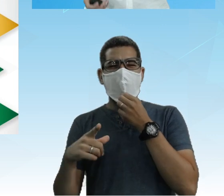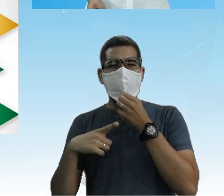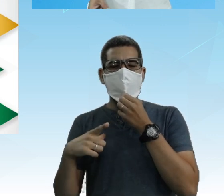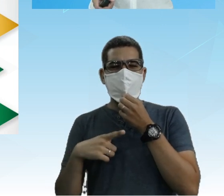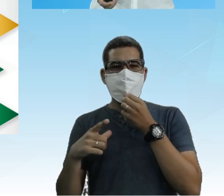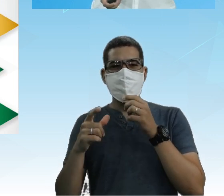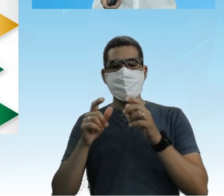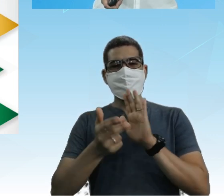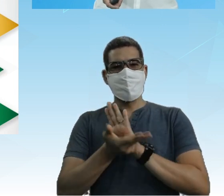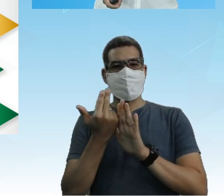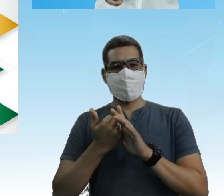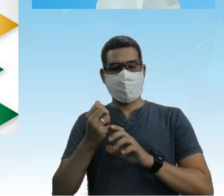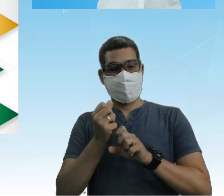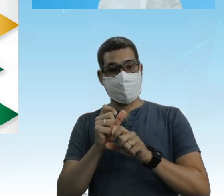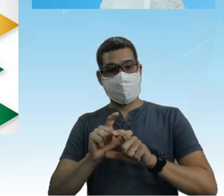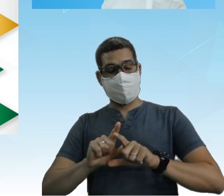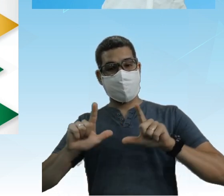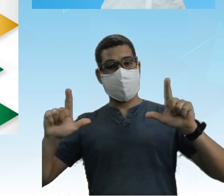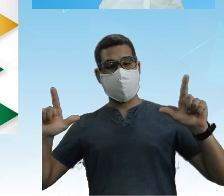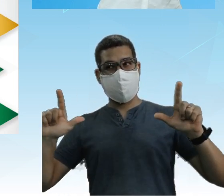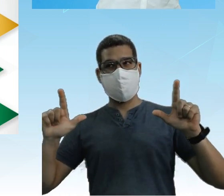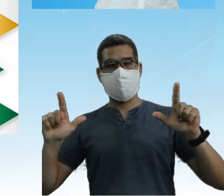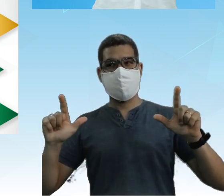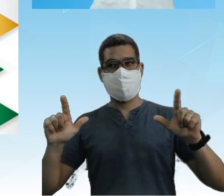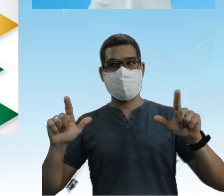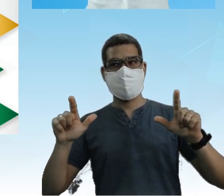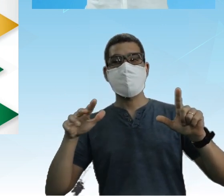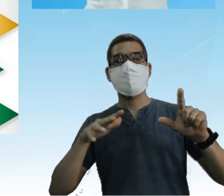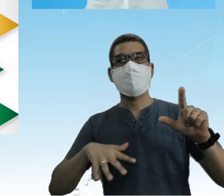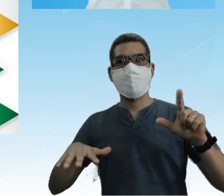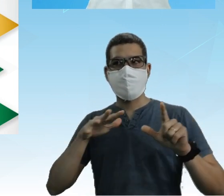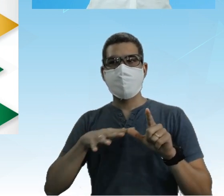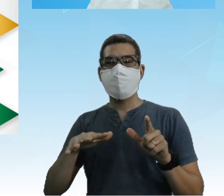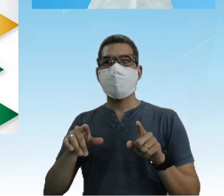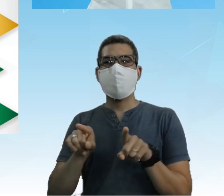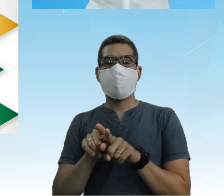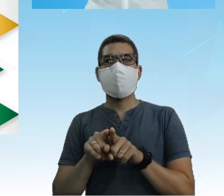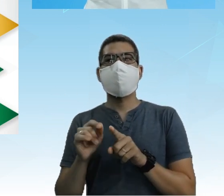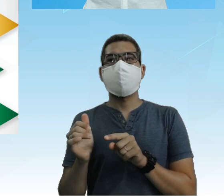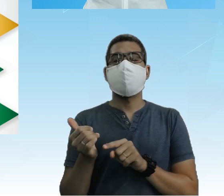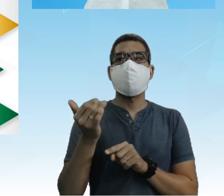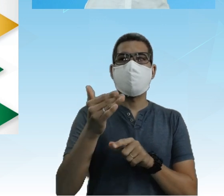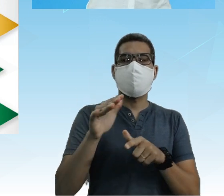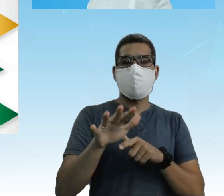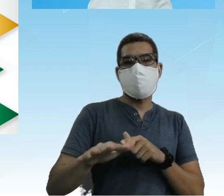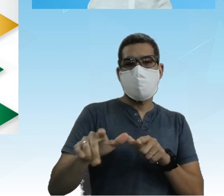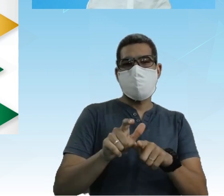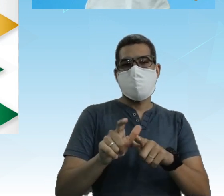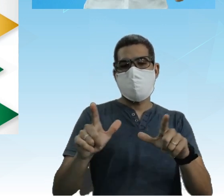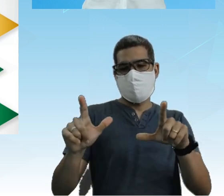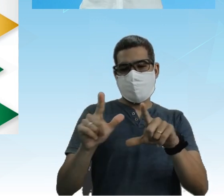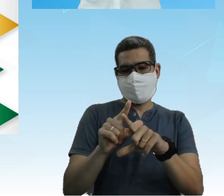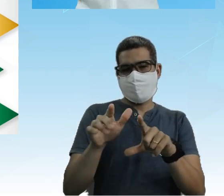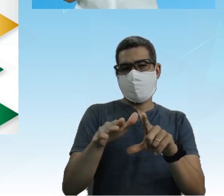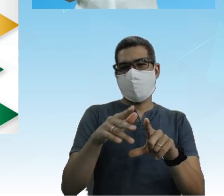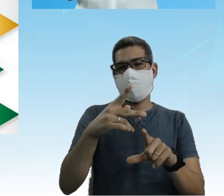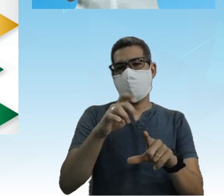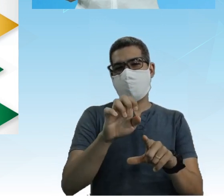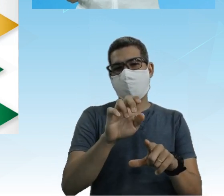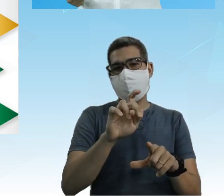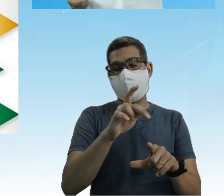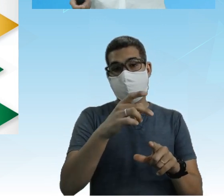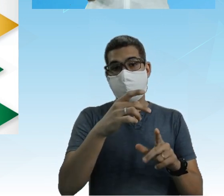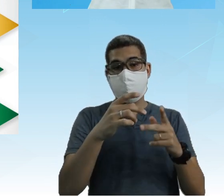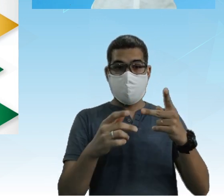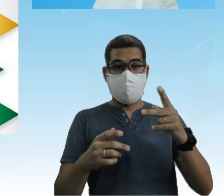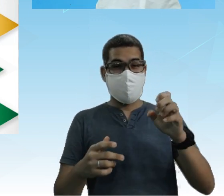figura Na área Em área E ampliação da figura Em perímetro, tá? Em perímetro é uma